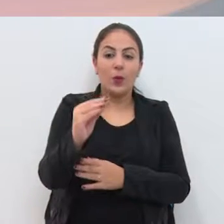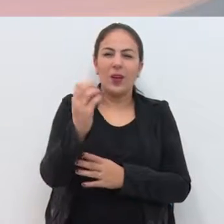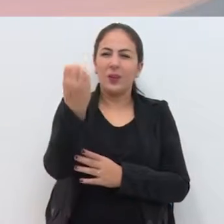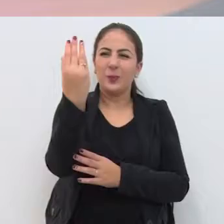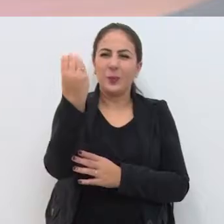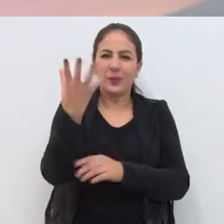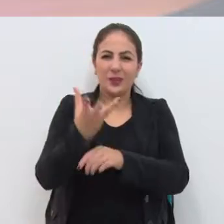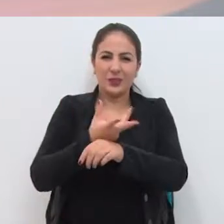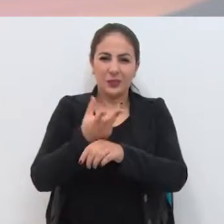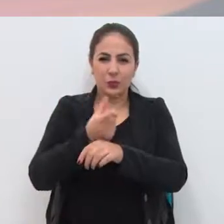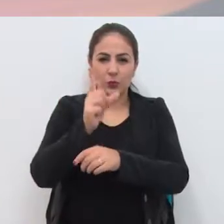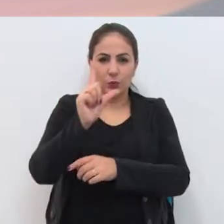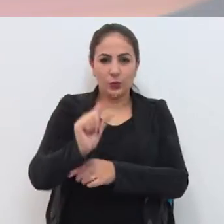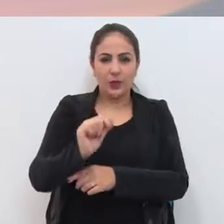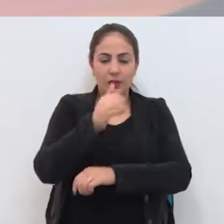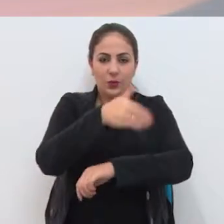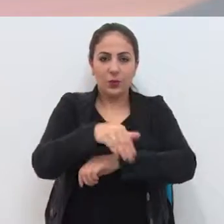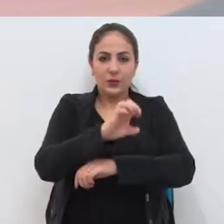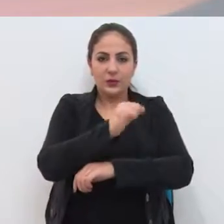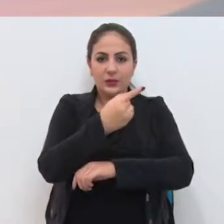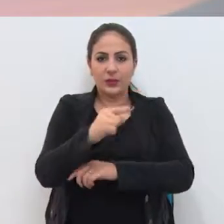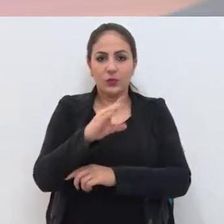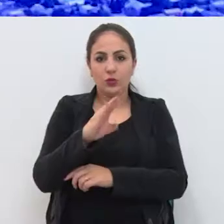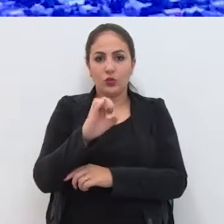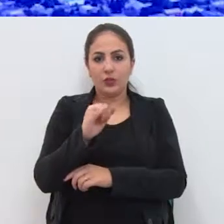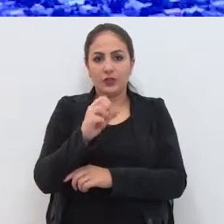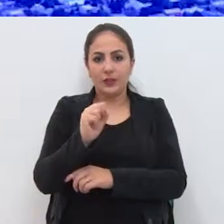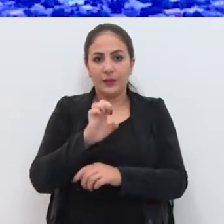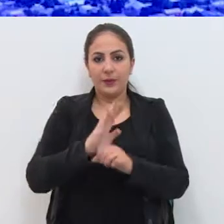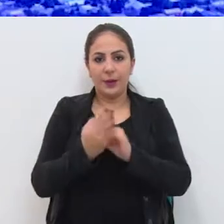de velocidade em Avenida no bairro São José.